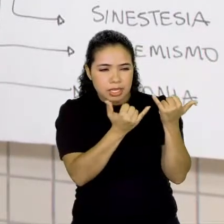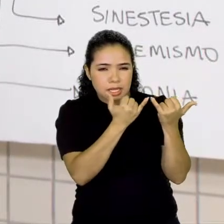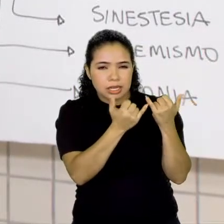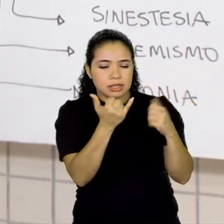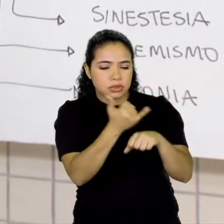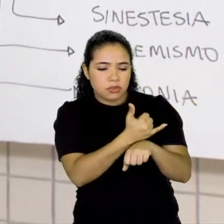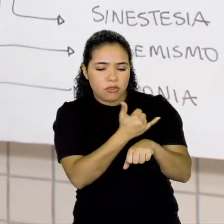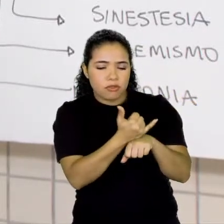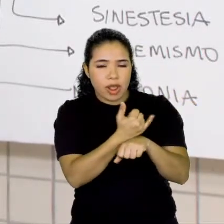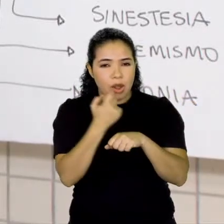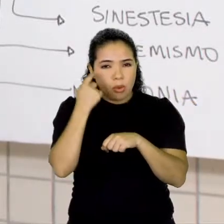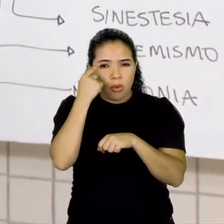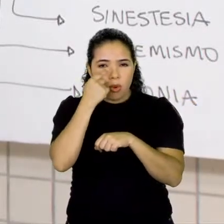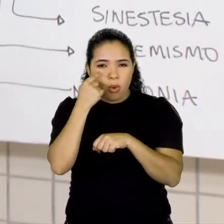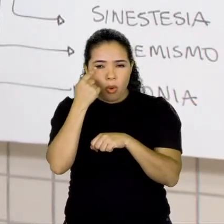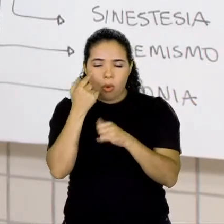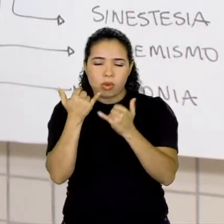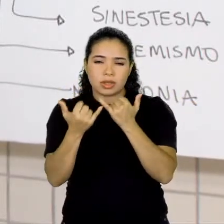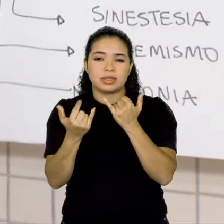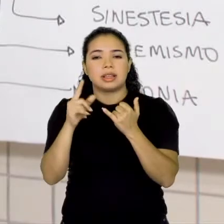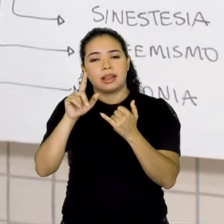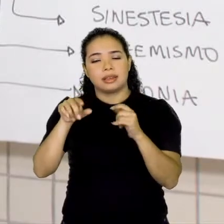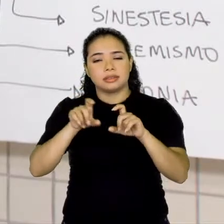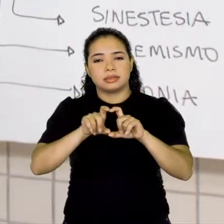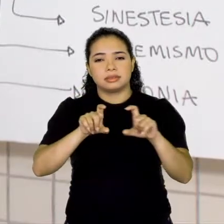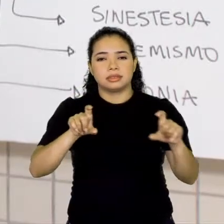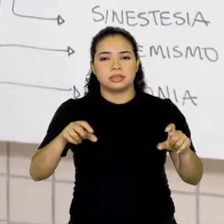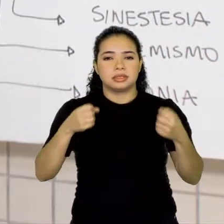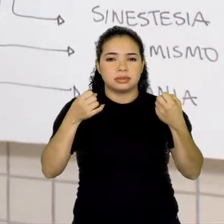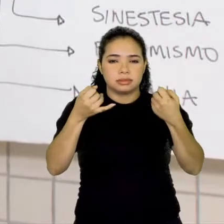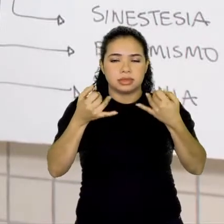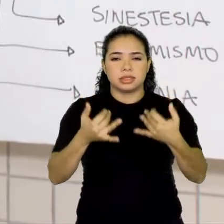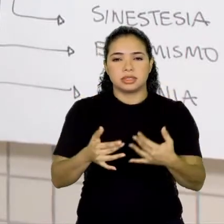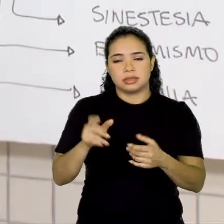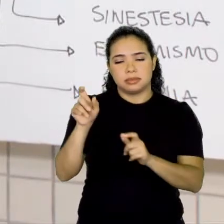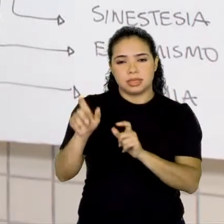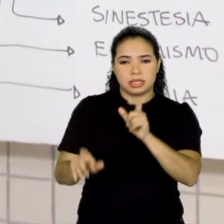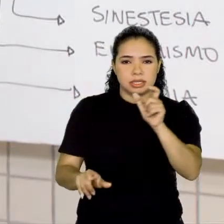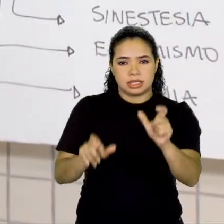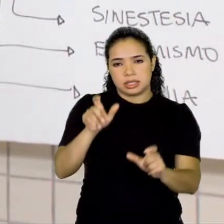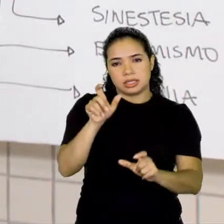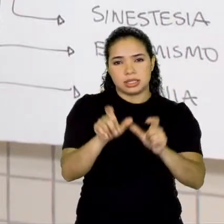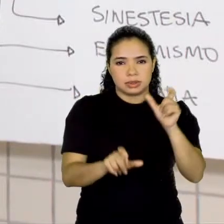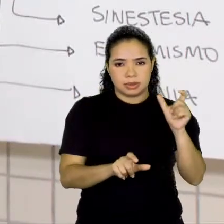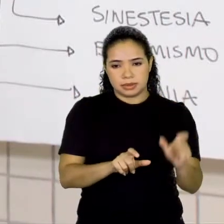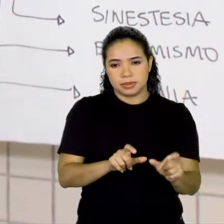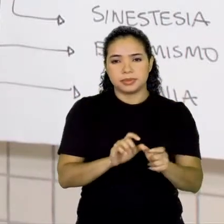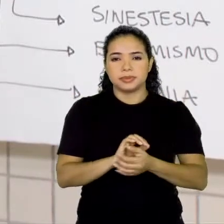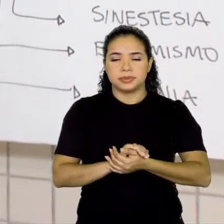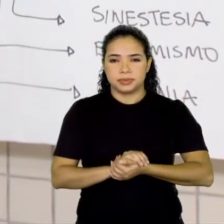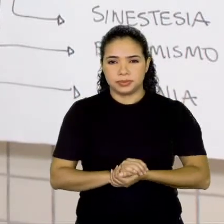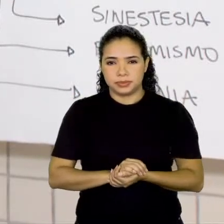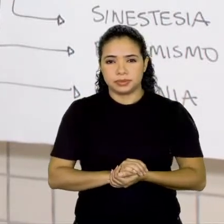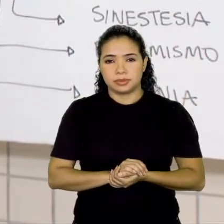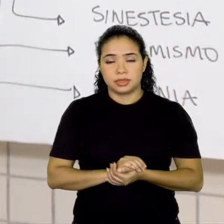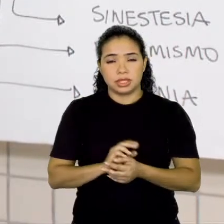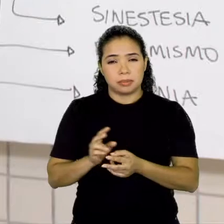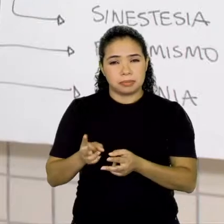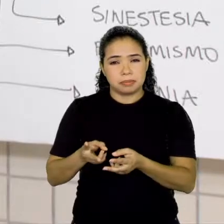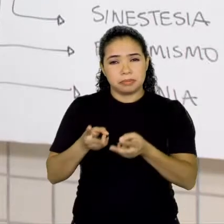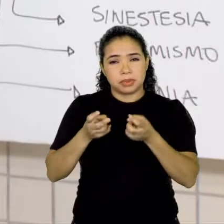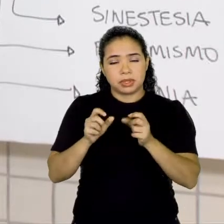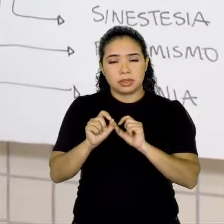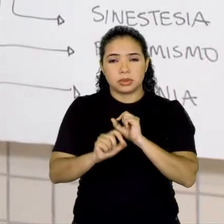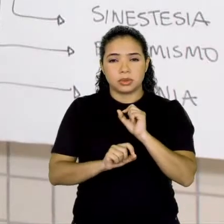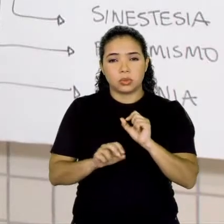personagem. Esse trecho é um trecho que ele vai falar de uma das personagens na narração e nós percebemos o